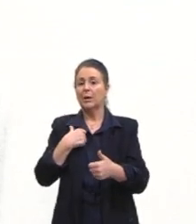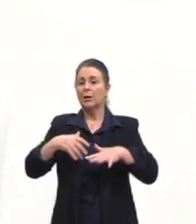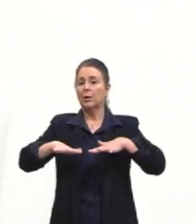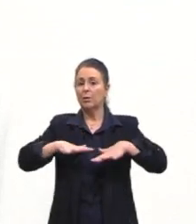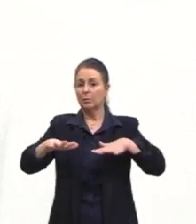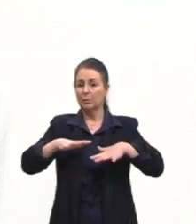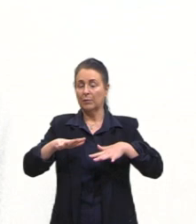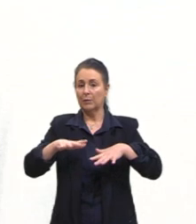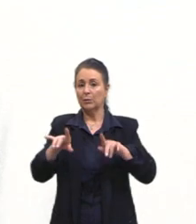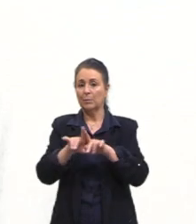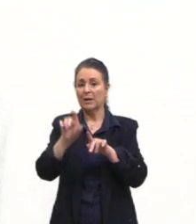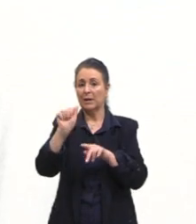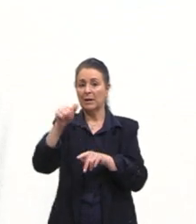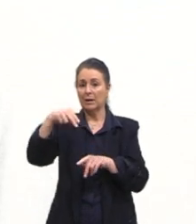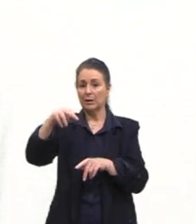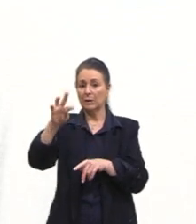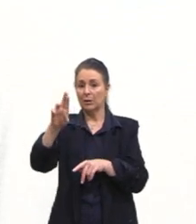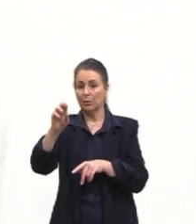antropofágico.